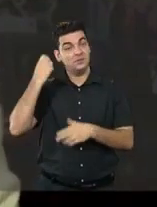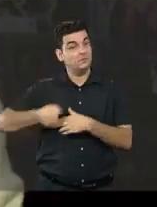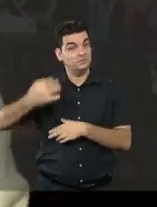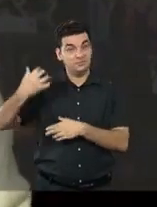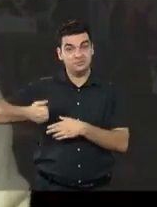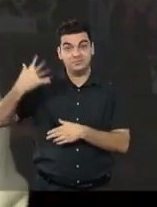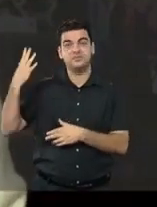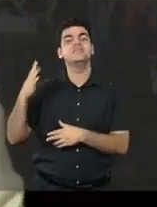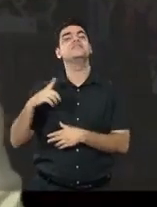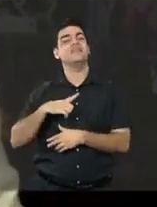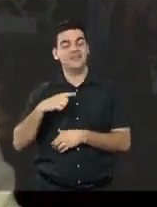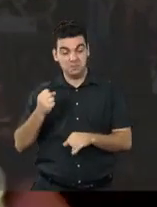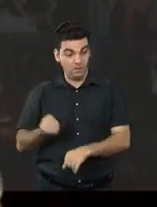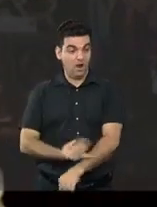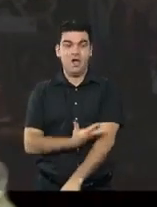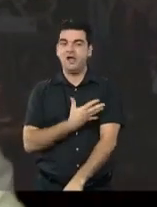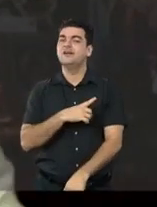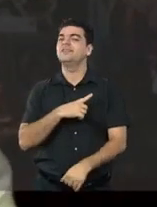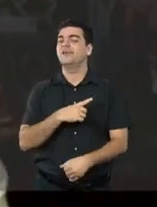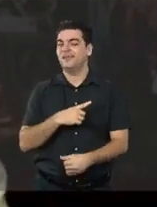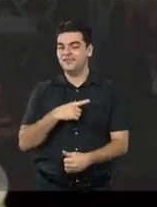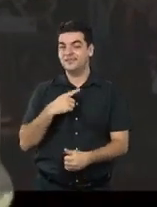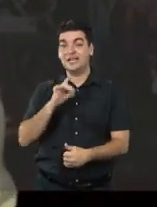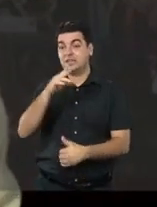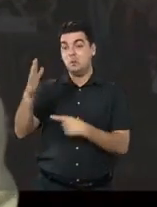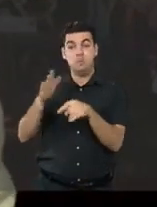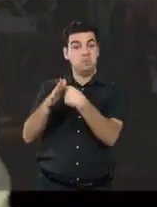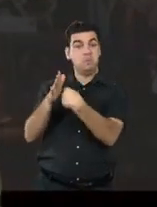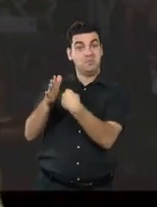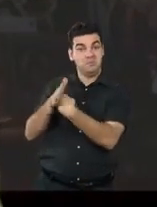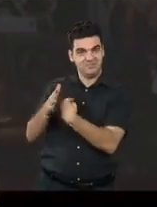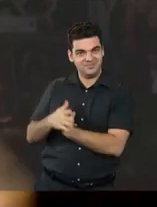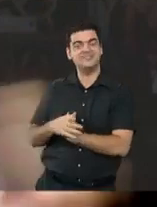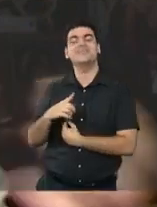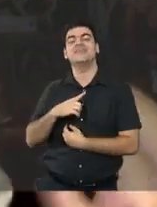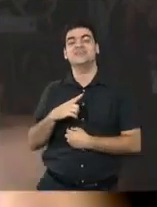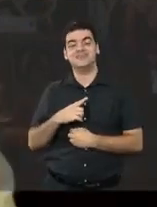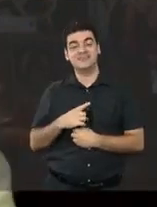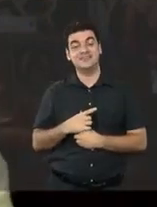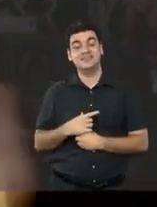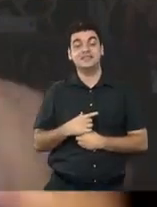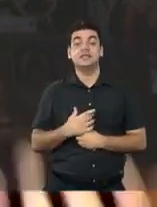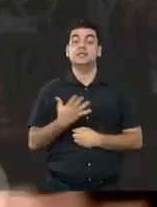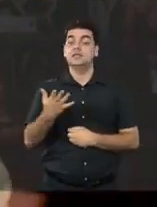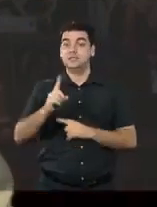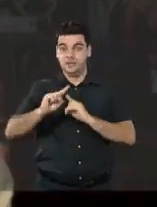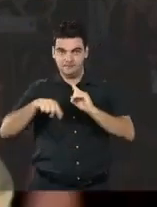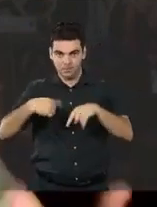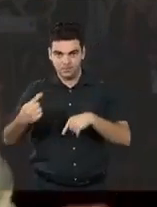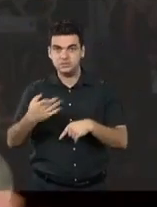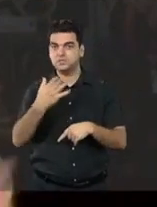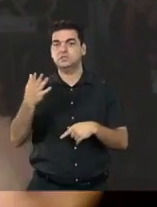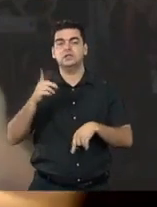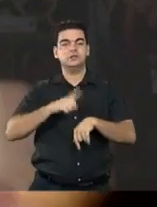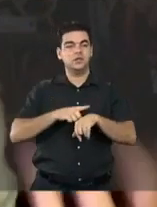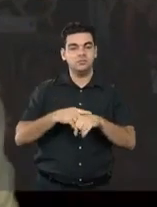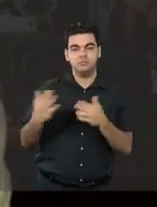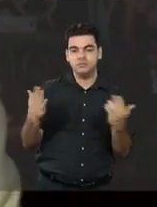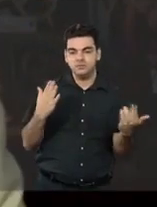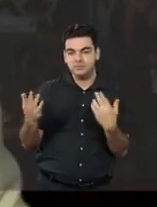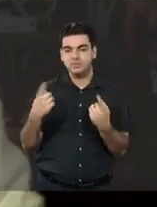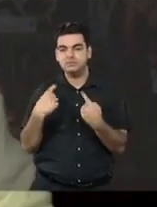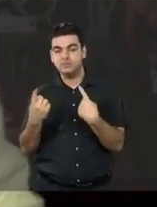chat aqui, muitas delas emocionadas também com as falas já da Joênia e da Luísa. E se vocês quiserem também, nesse meio tempo, se